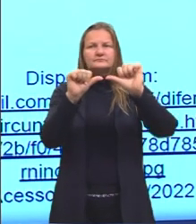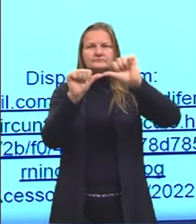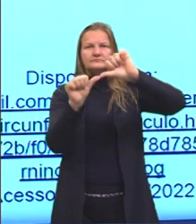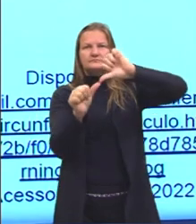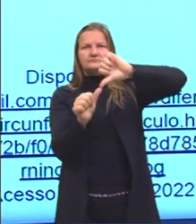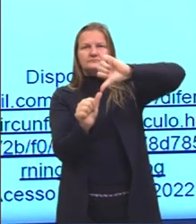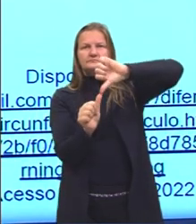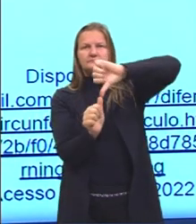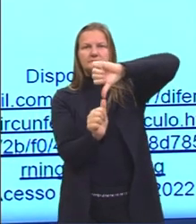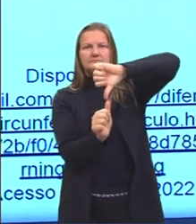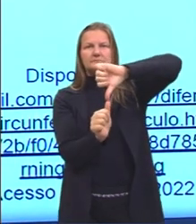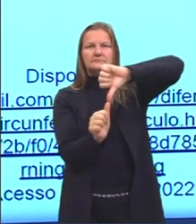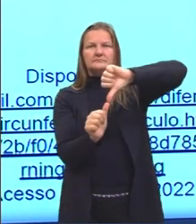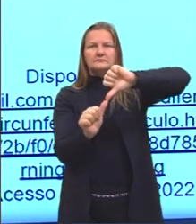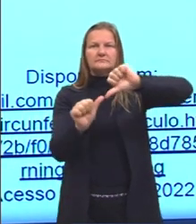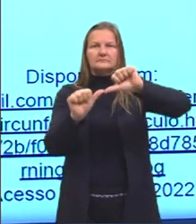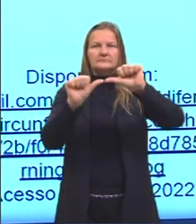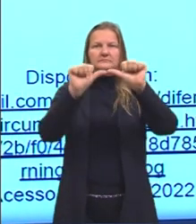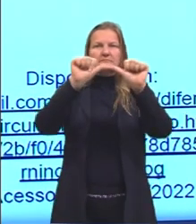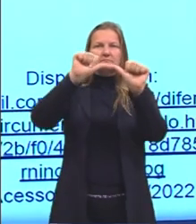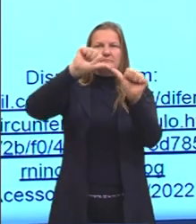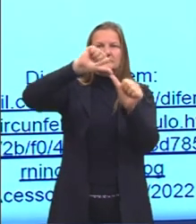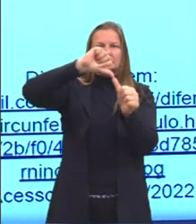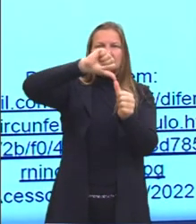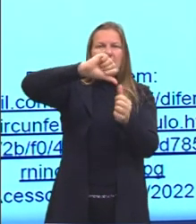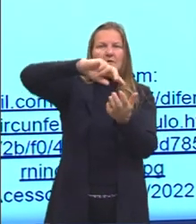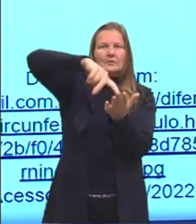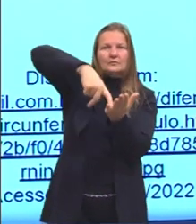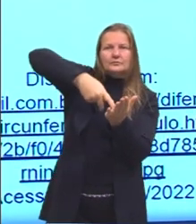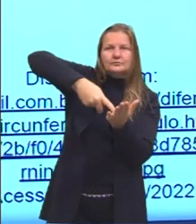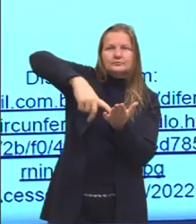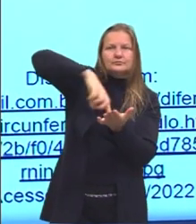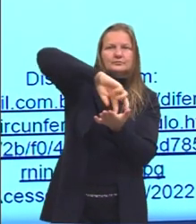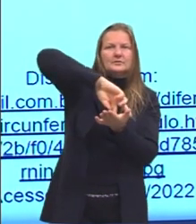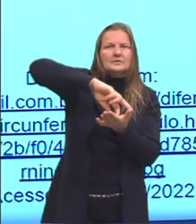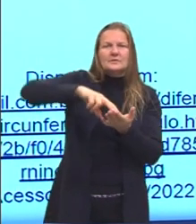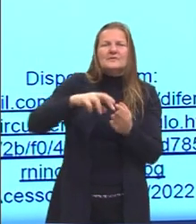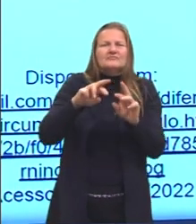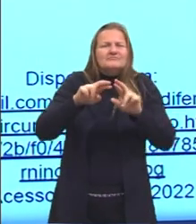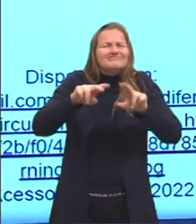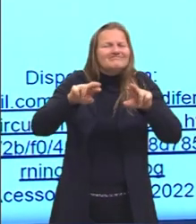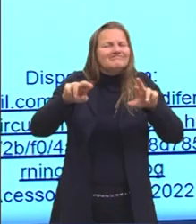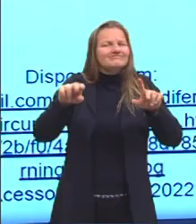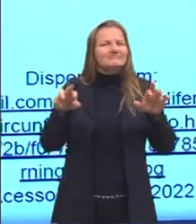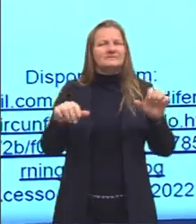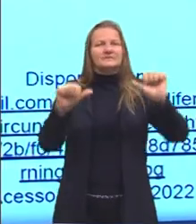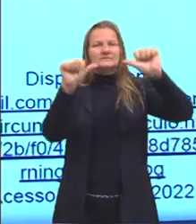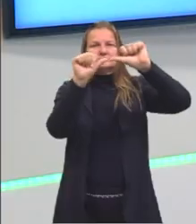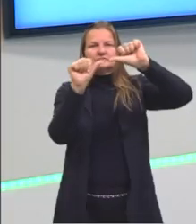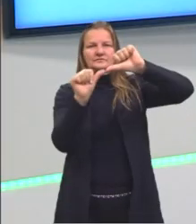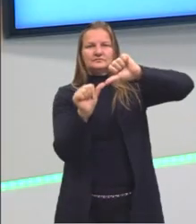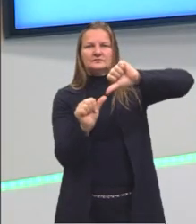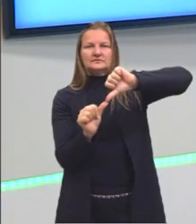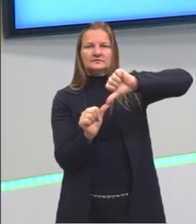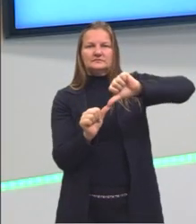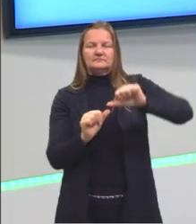observar. Mas em uma circunferência nós temos um número infinito de eixos de simetria.